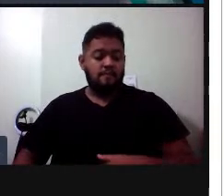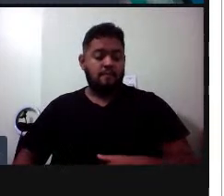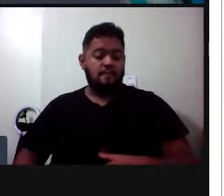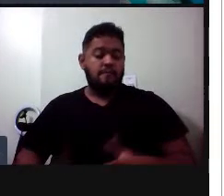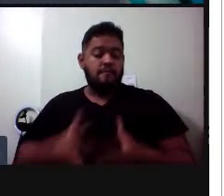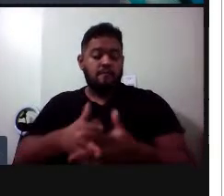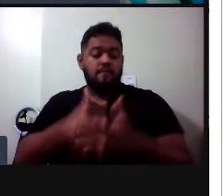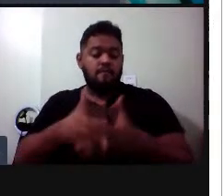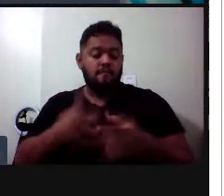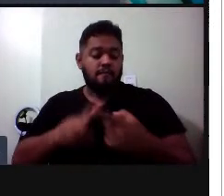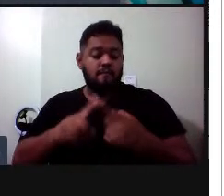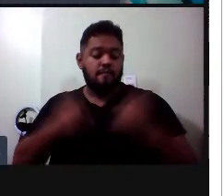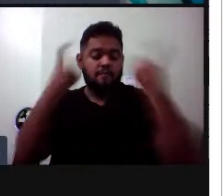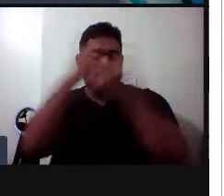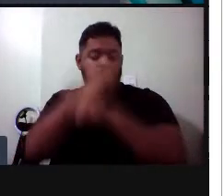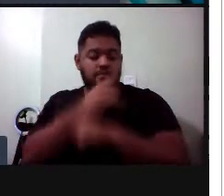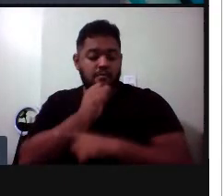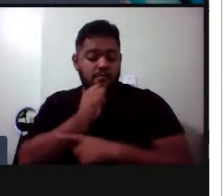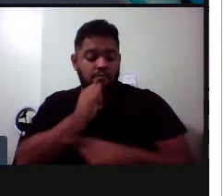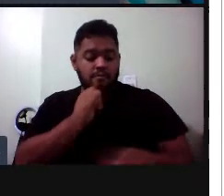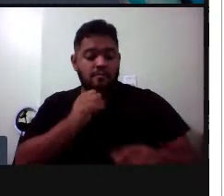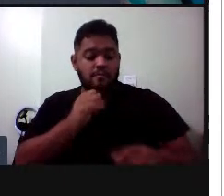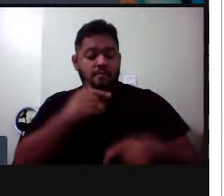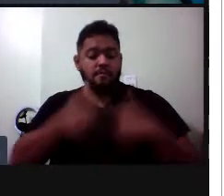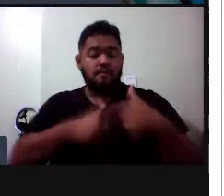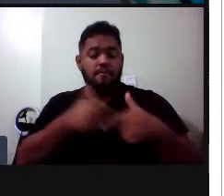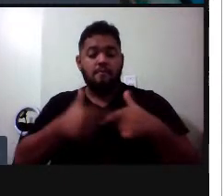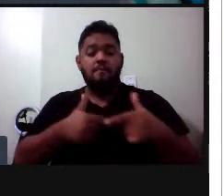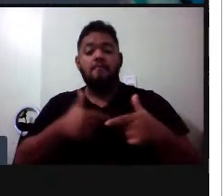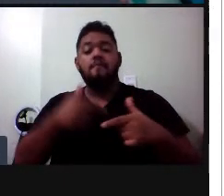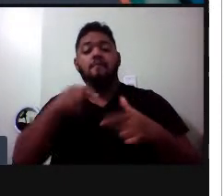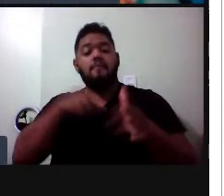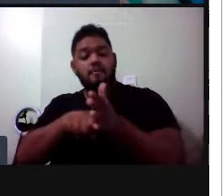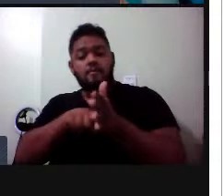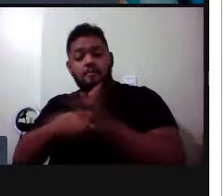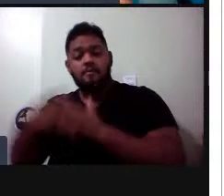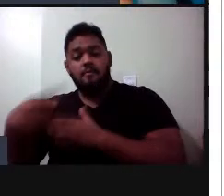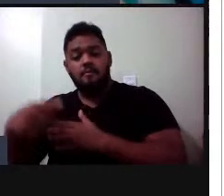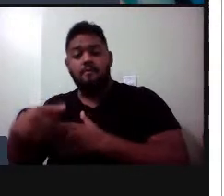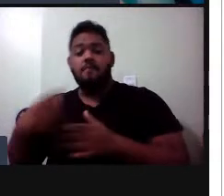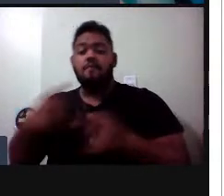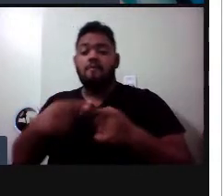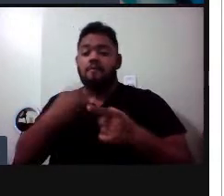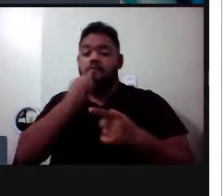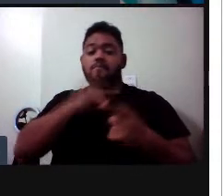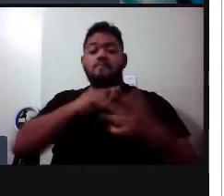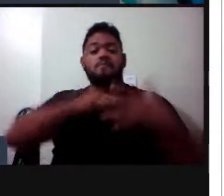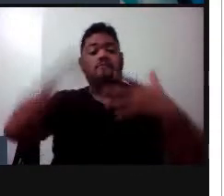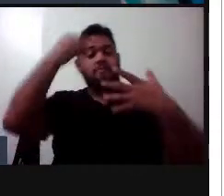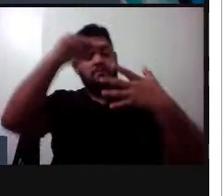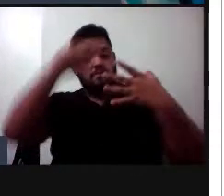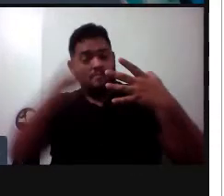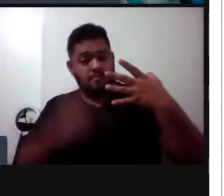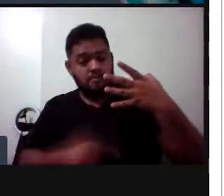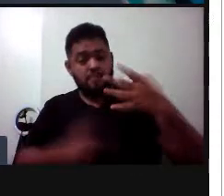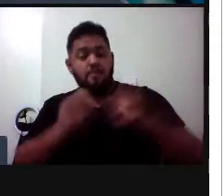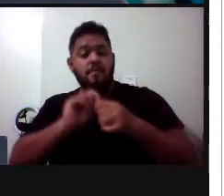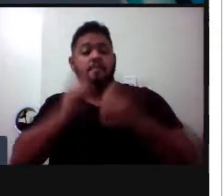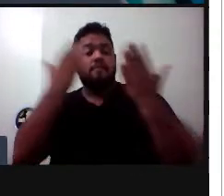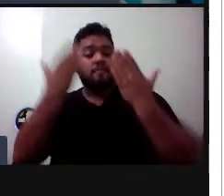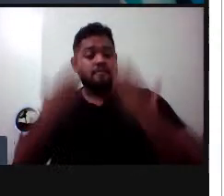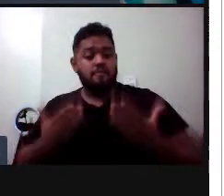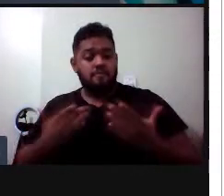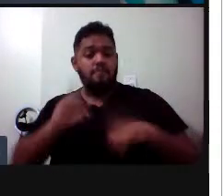e mais difíceis de se trabalhar com o que é a de sua talha, por exemplo. A gente extraia os parâmetros, fazia análise da distorção temporal dinâmica, então,